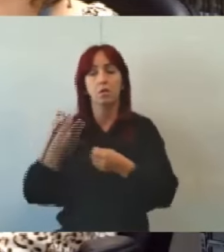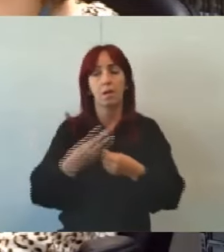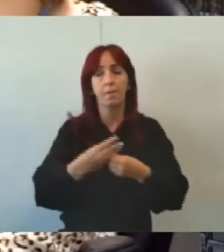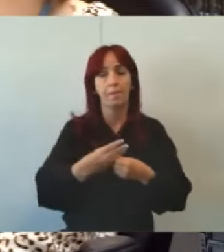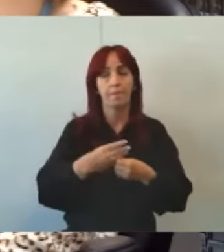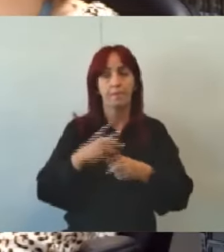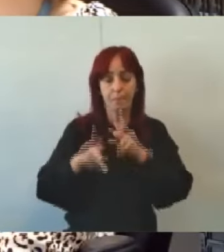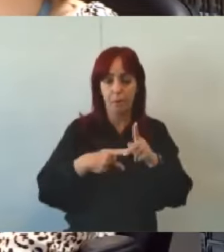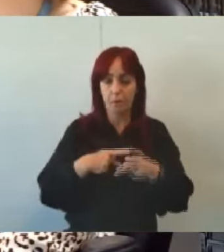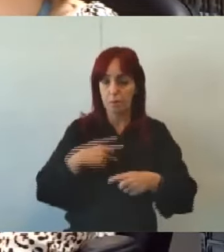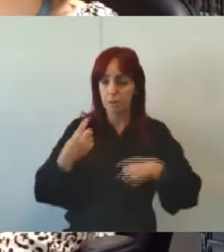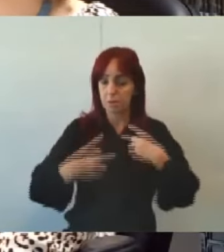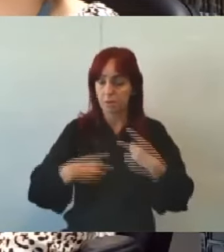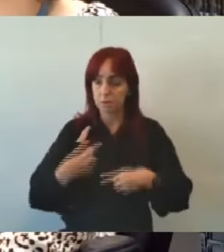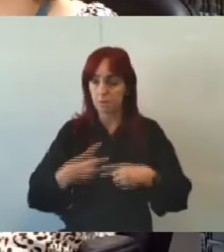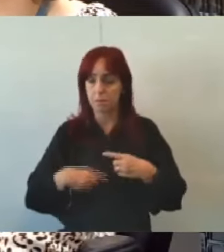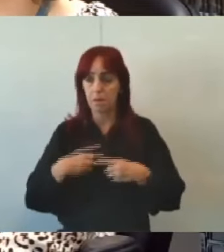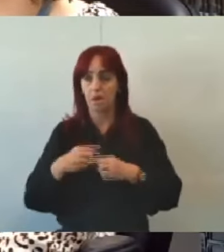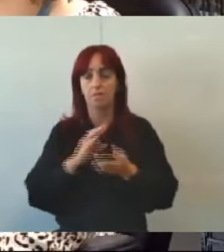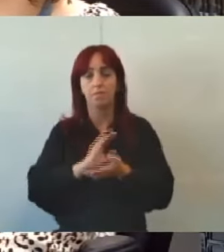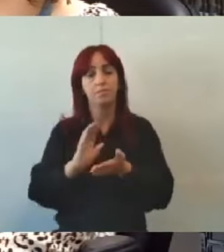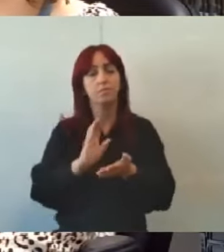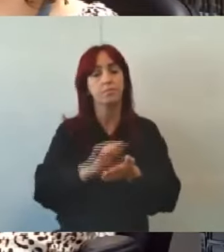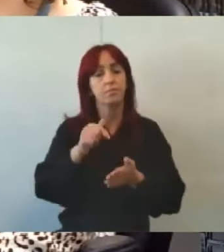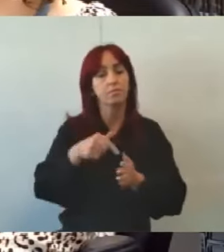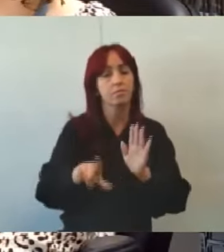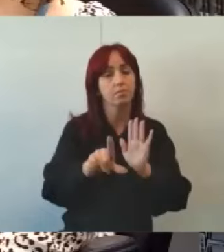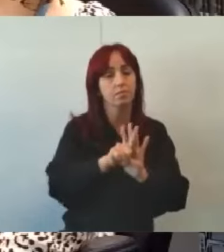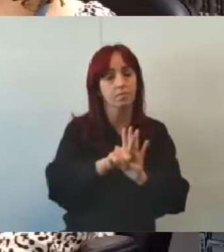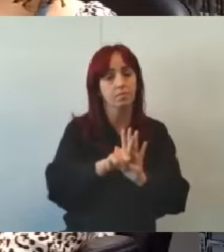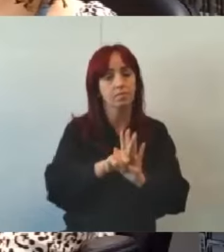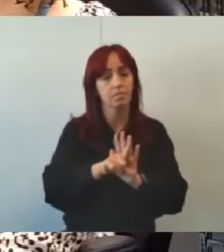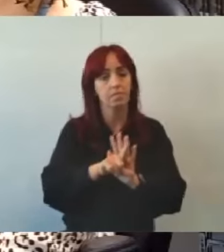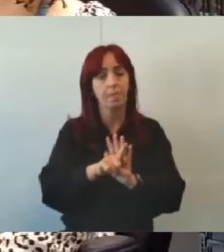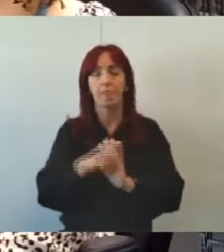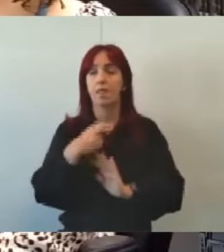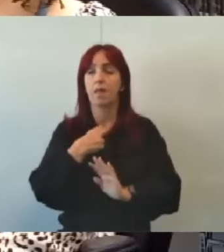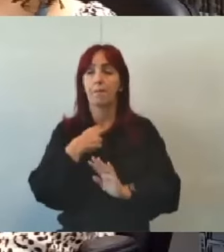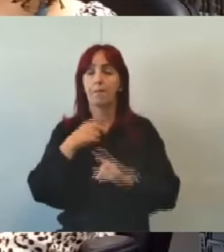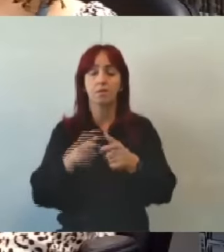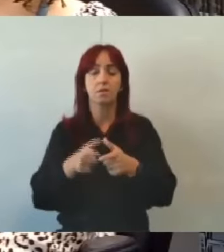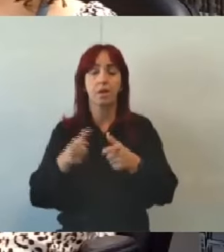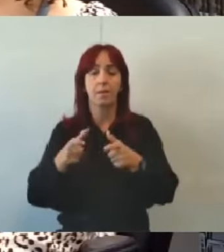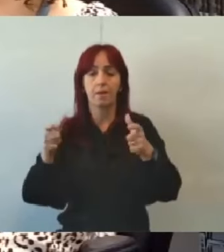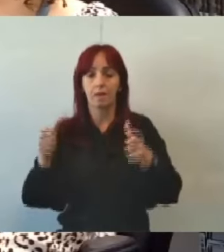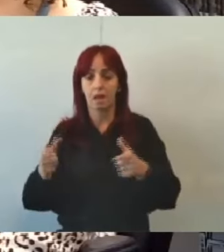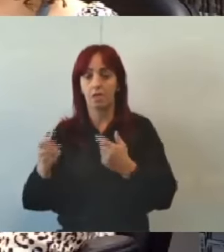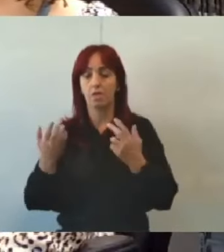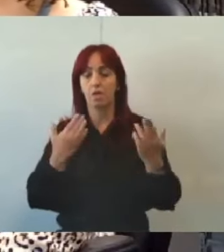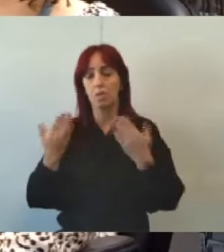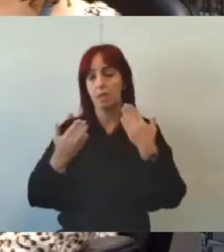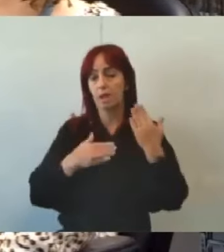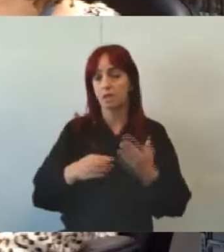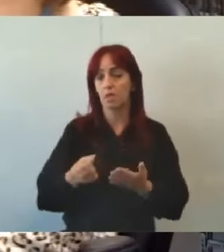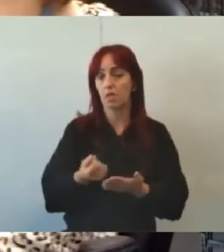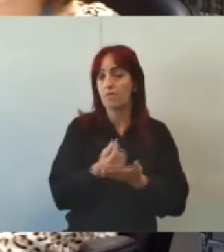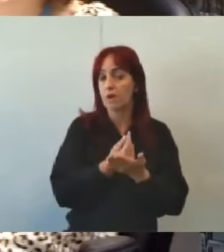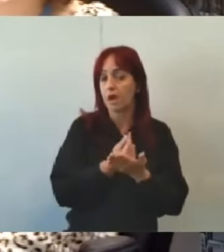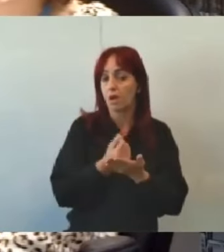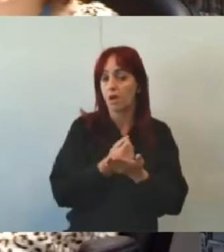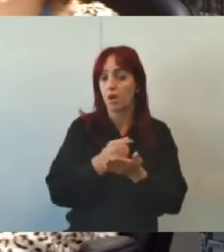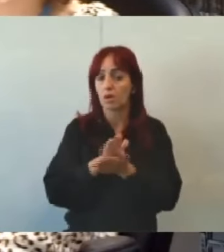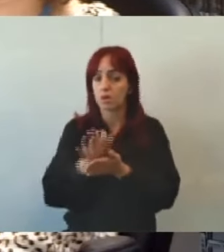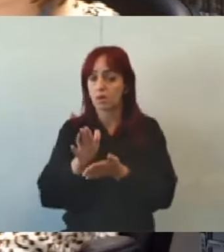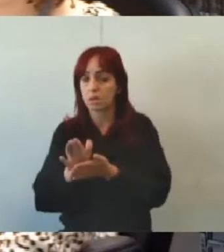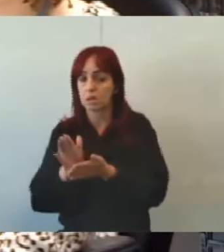aquelas com prioridade orçamentária definidas por lei não poderá ser ampliado em comparação com os valores liquidados no exercício anterior